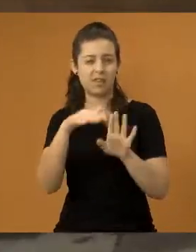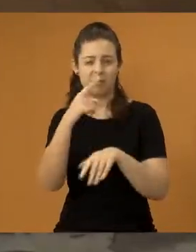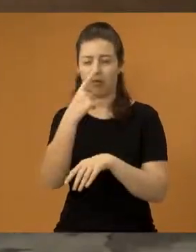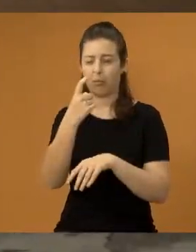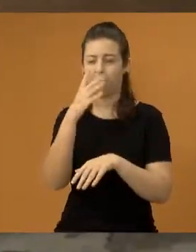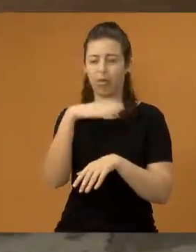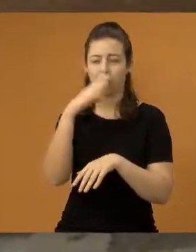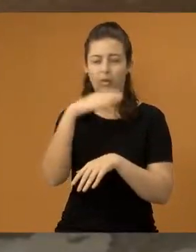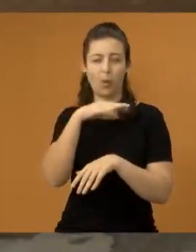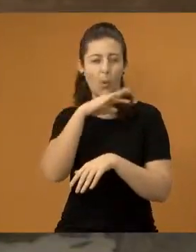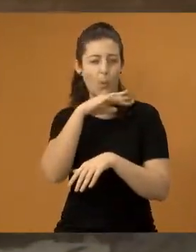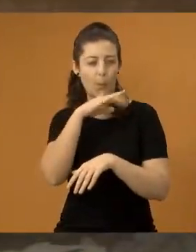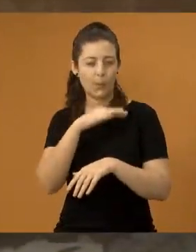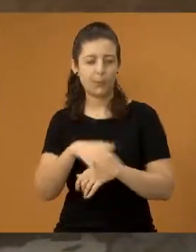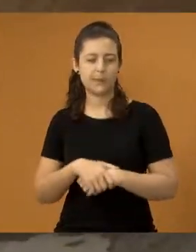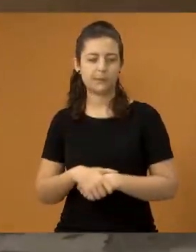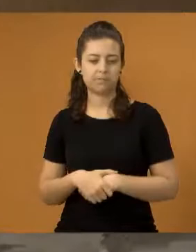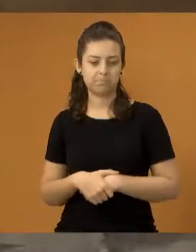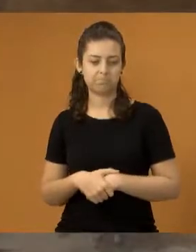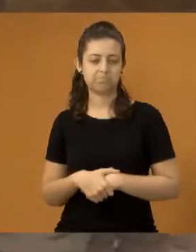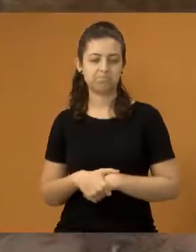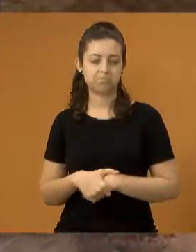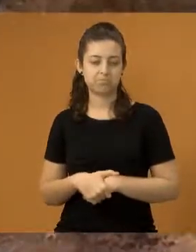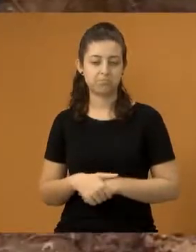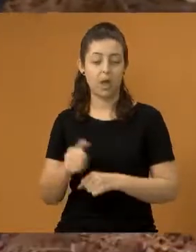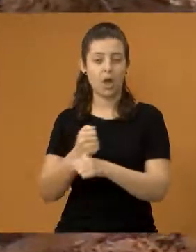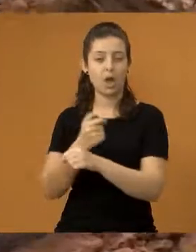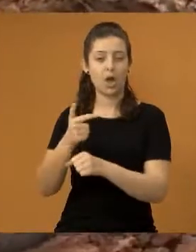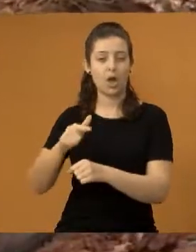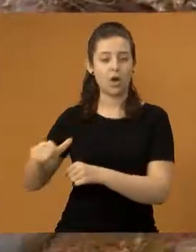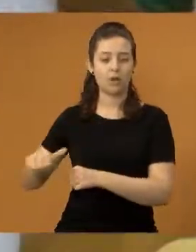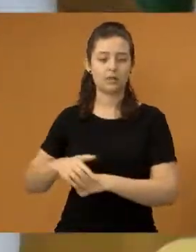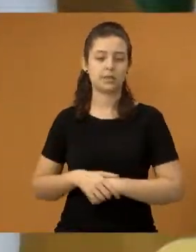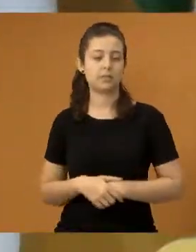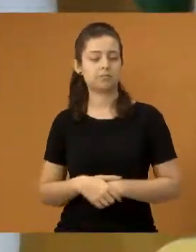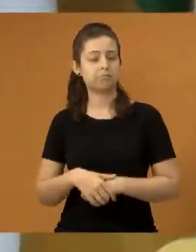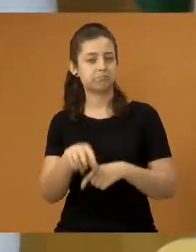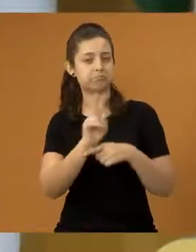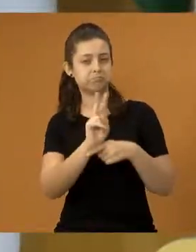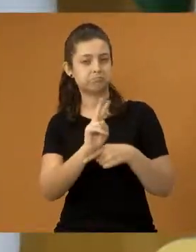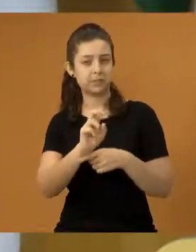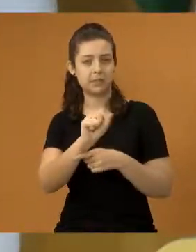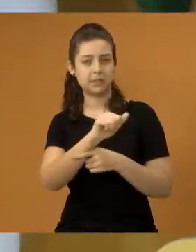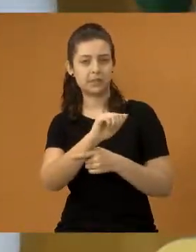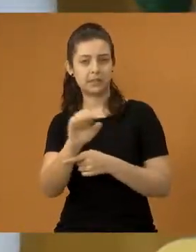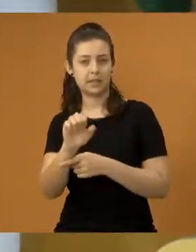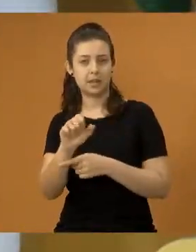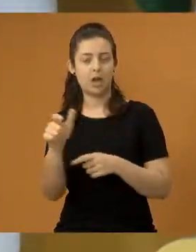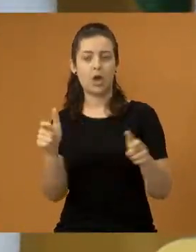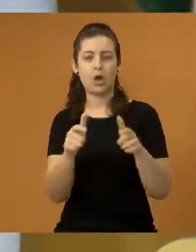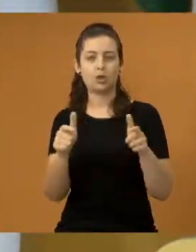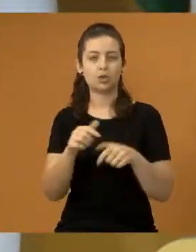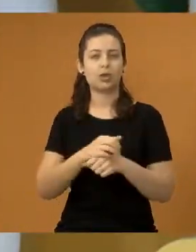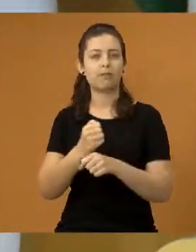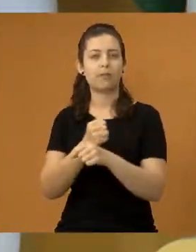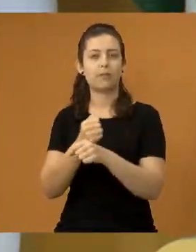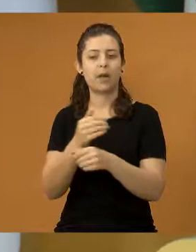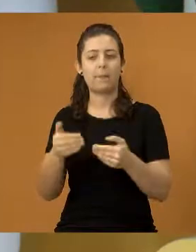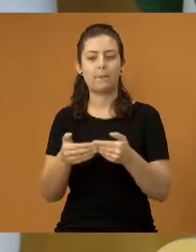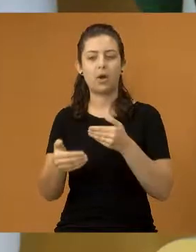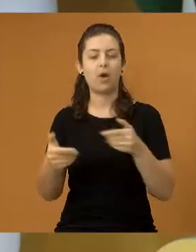mau cheiro é terrível ali. Outra obra que pudemos fiscalizar do SAI foi a obra que está sendo